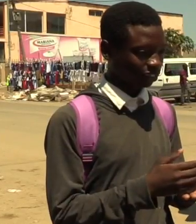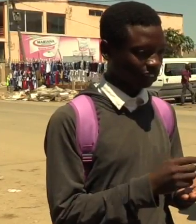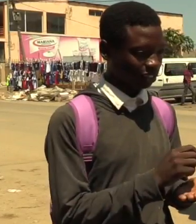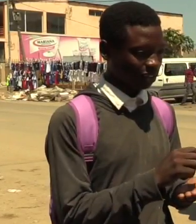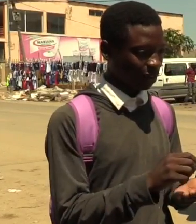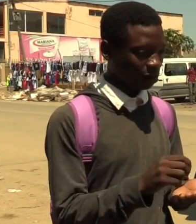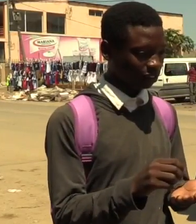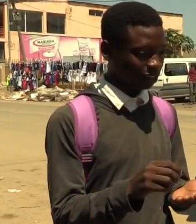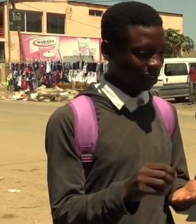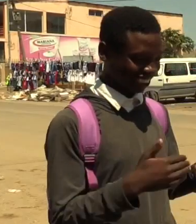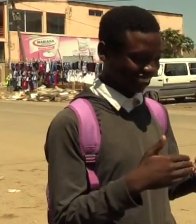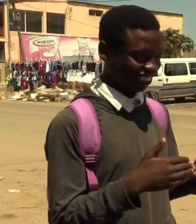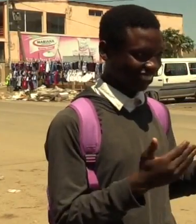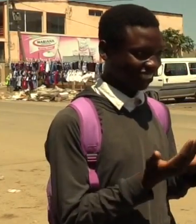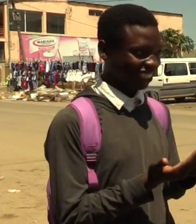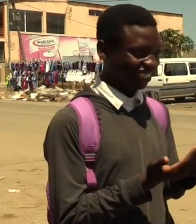Esferográfica.